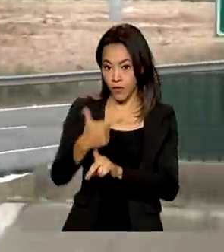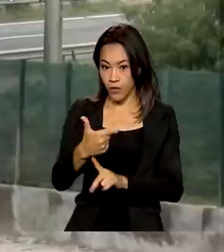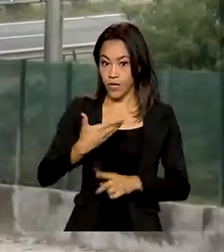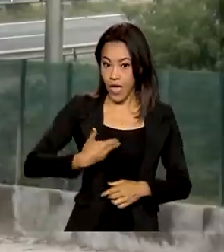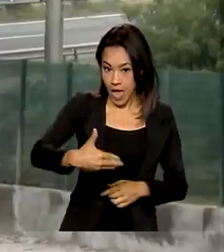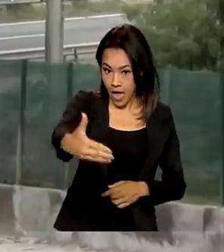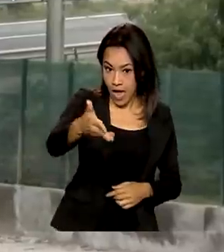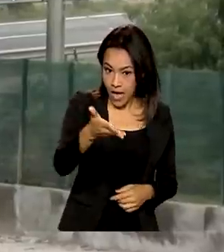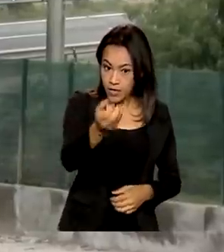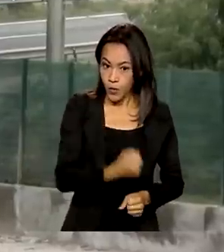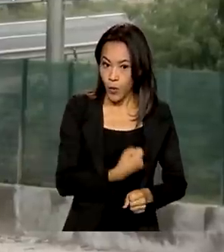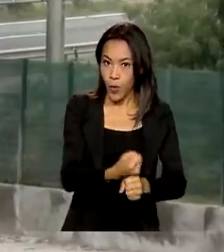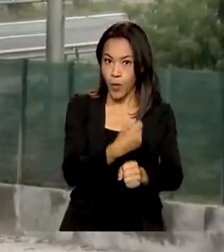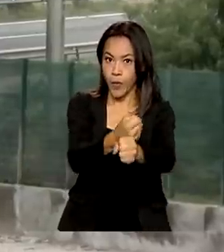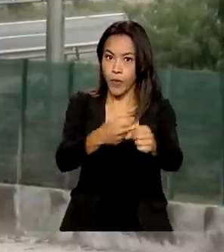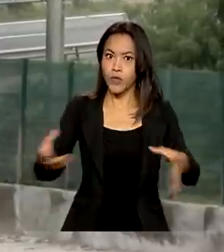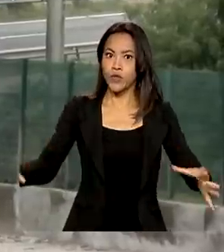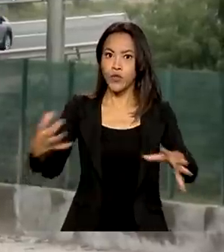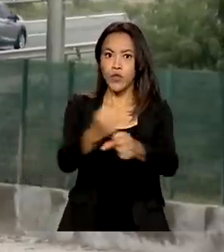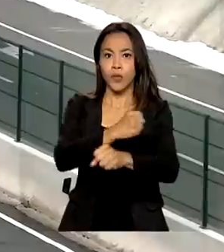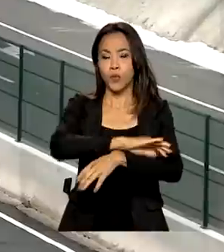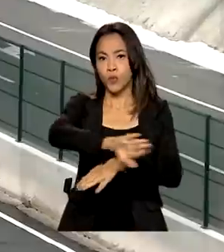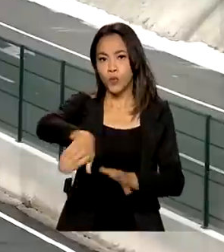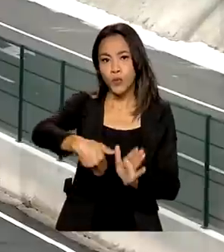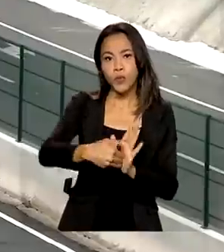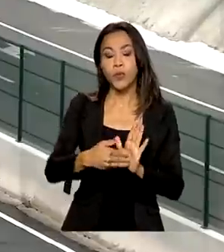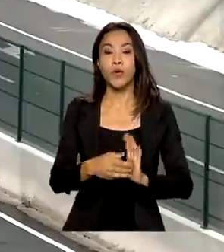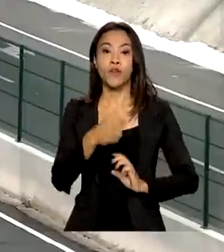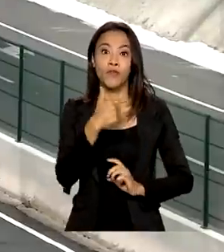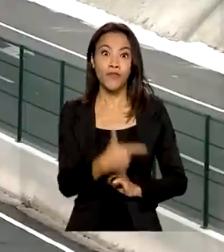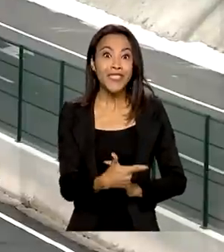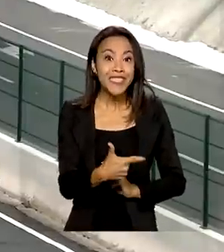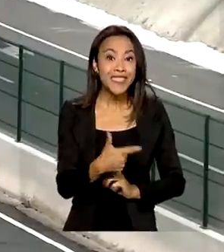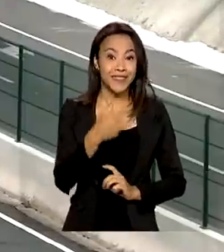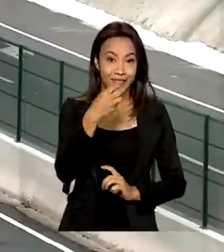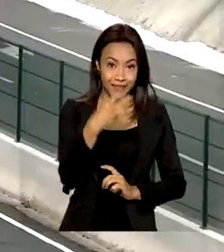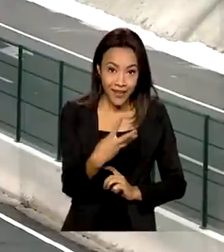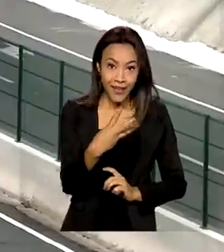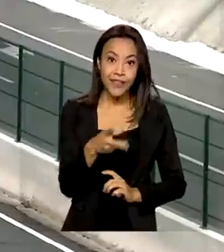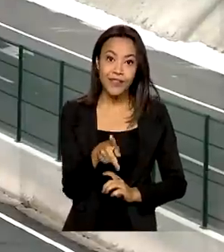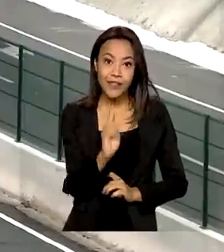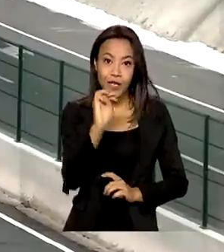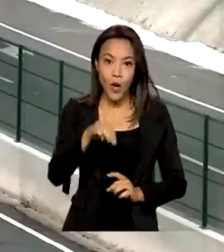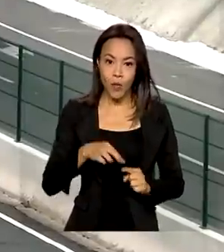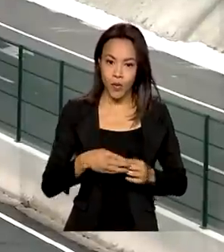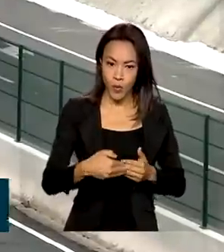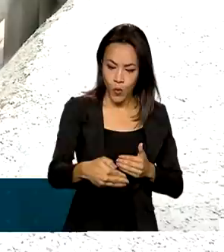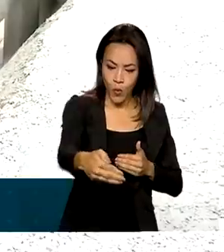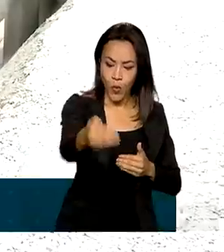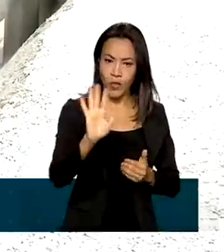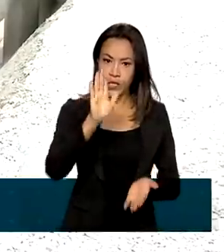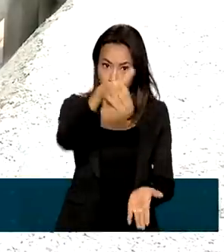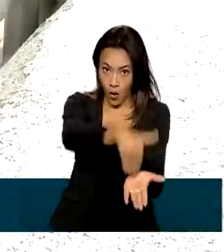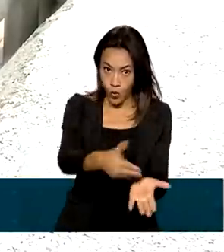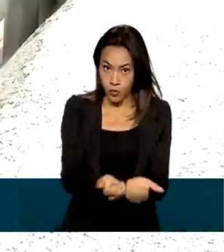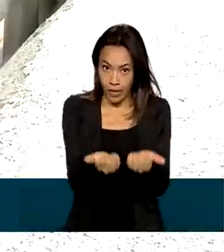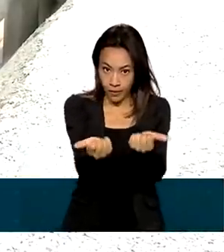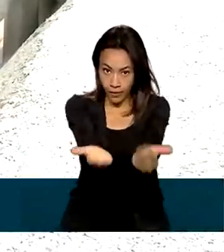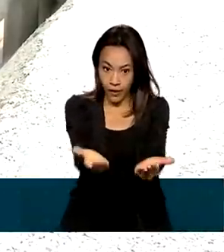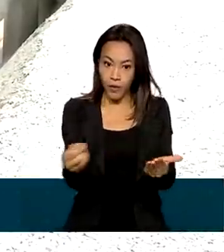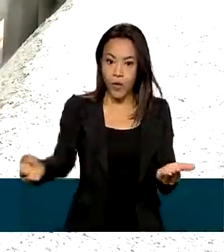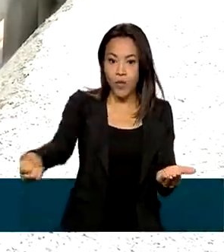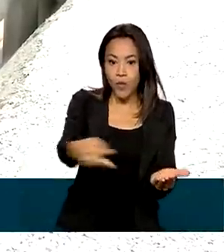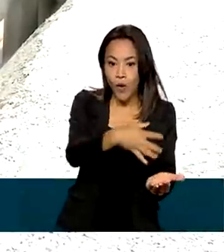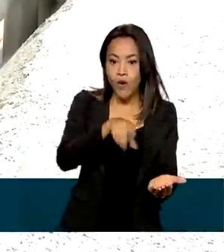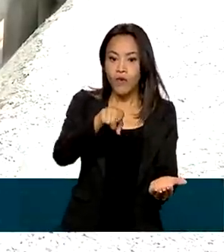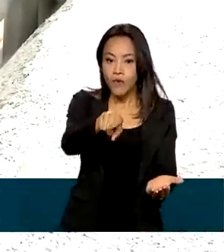do Complexo Viário da cidade totalizam 23 quilômetros. Nesta última etapa, serão entregues à população uma nova pista